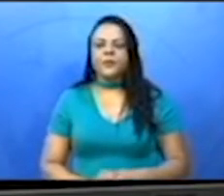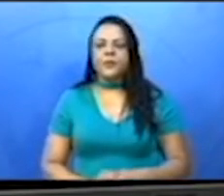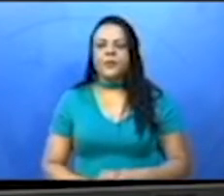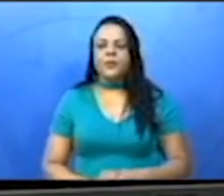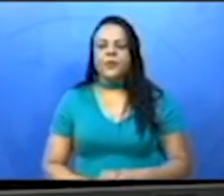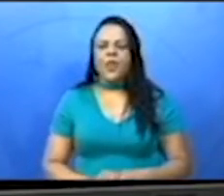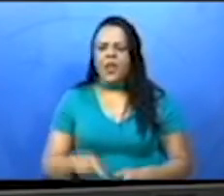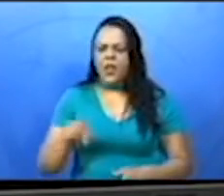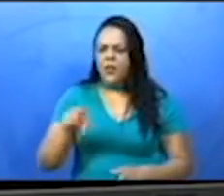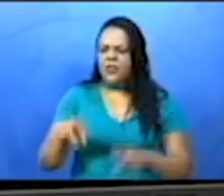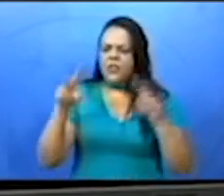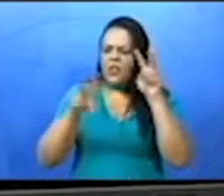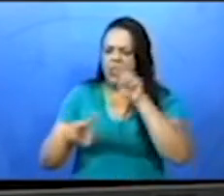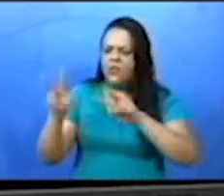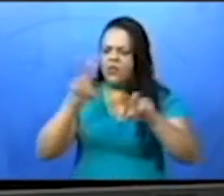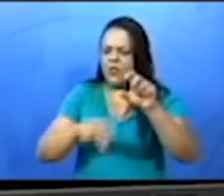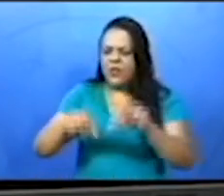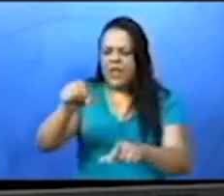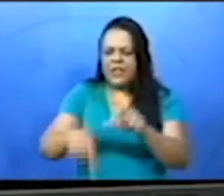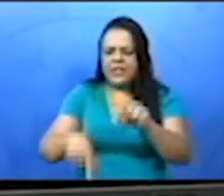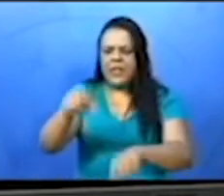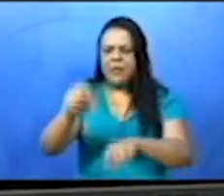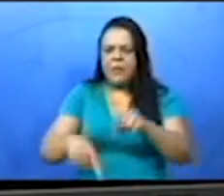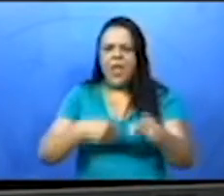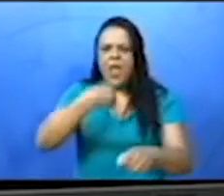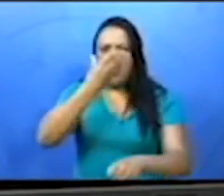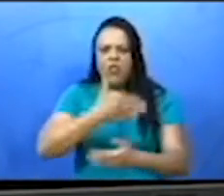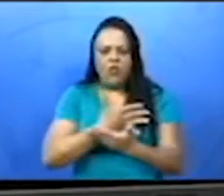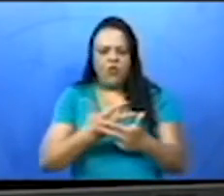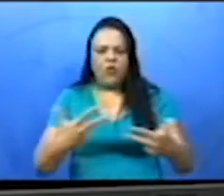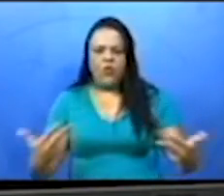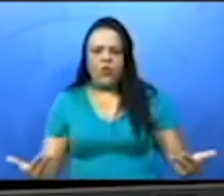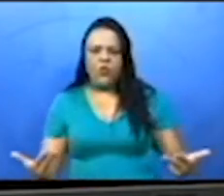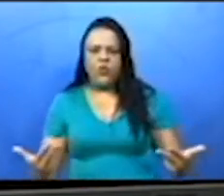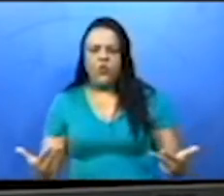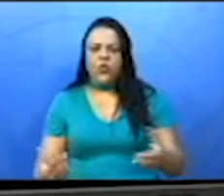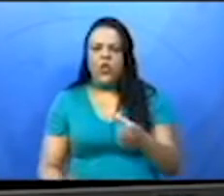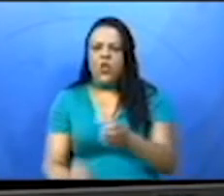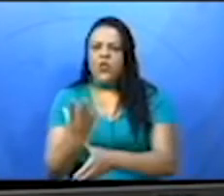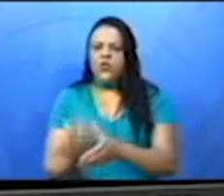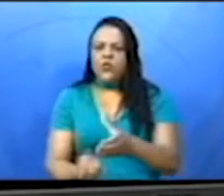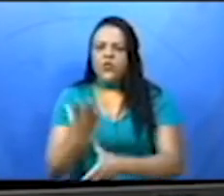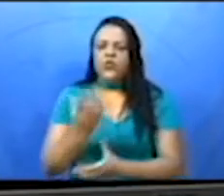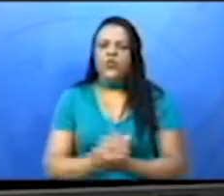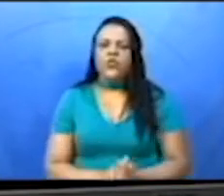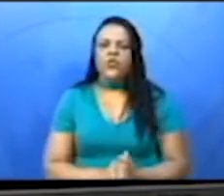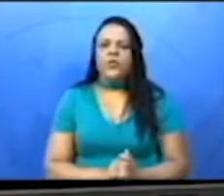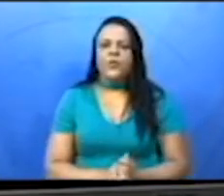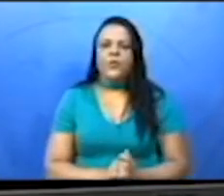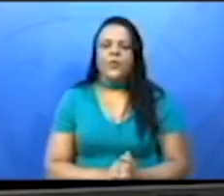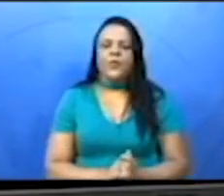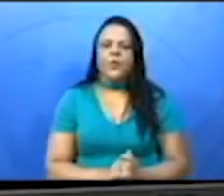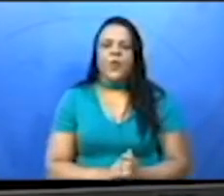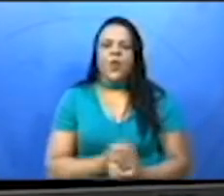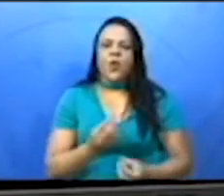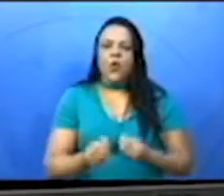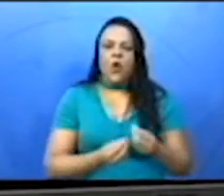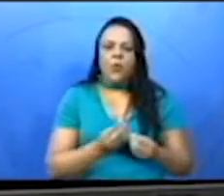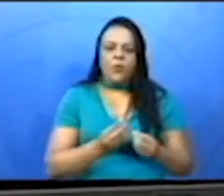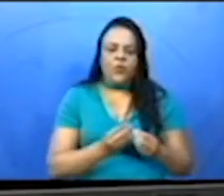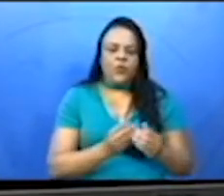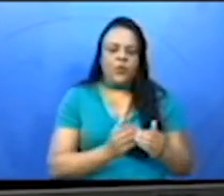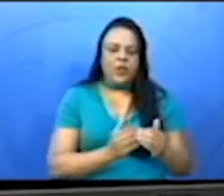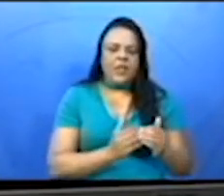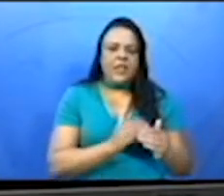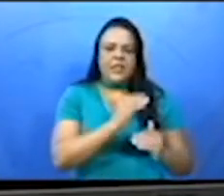Vocês viram que a semente de um fruto tem sua origem a partir do desenvolvimento do óvulo,